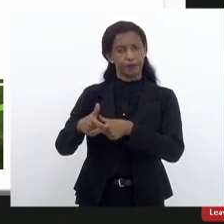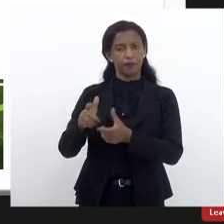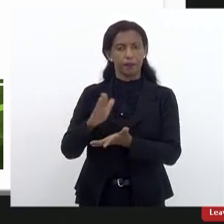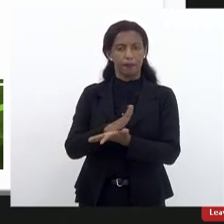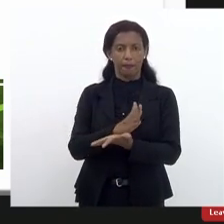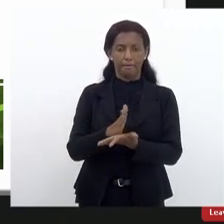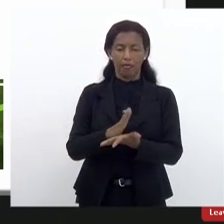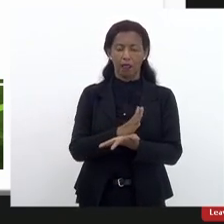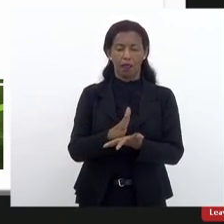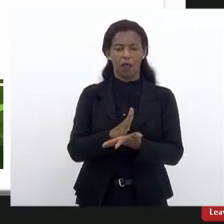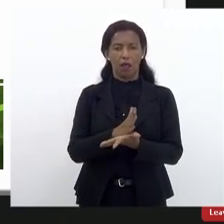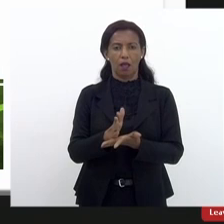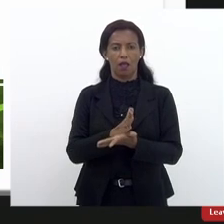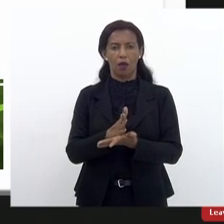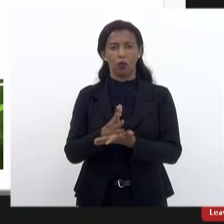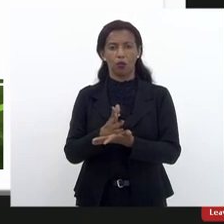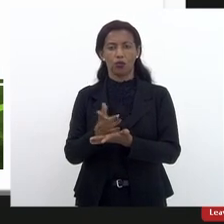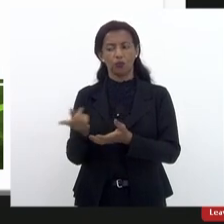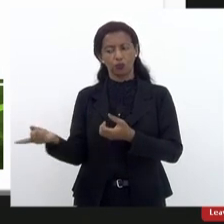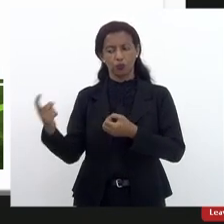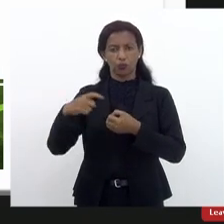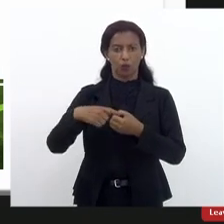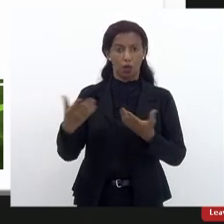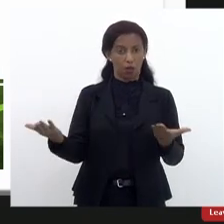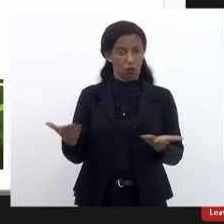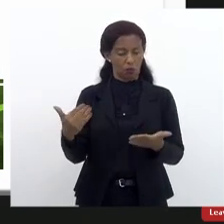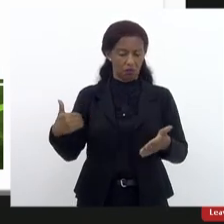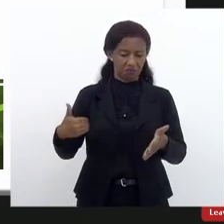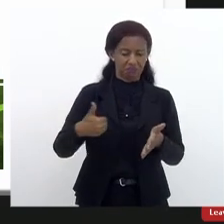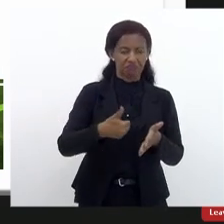servidores foram repostos agora, recentemente,